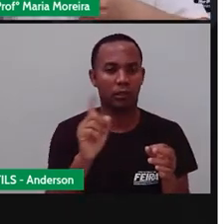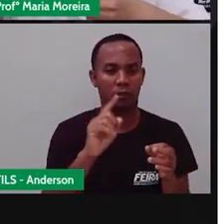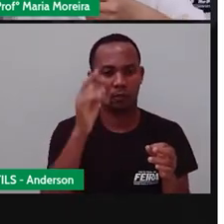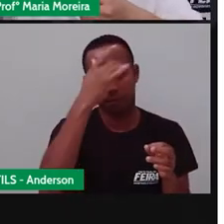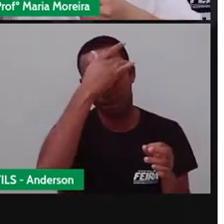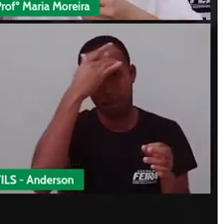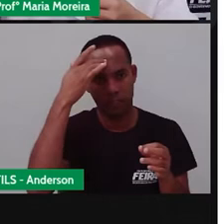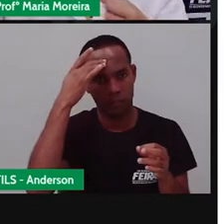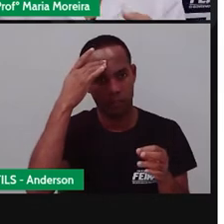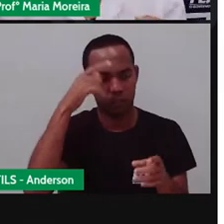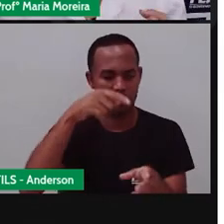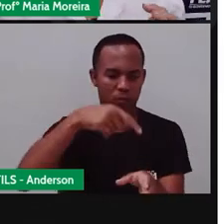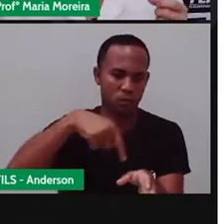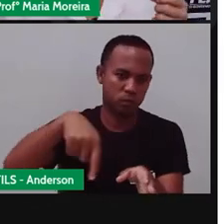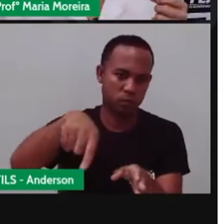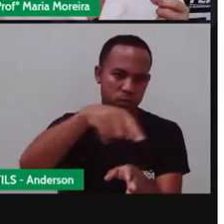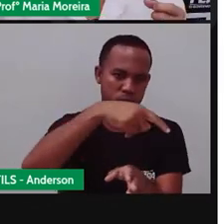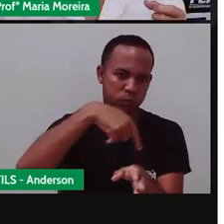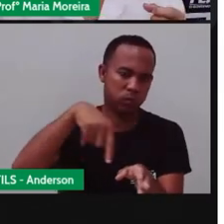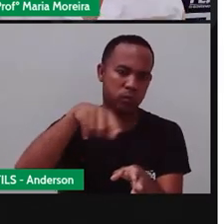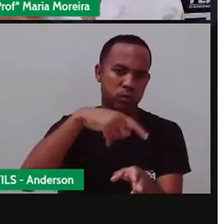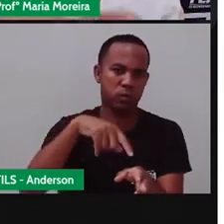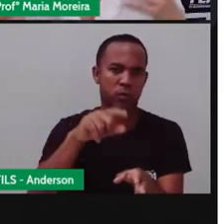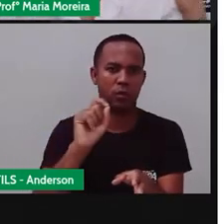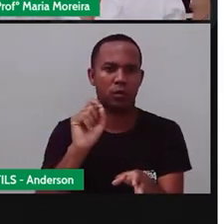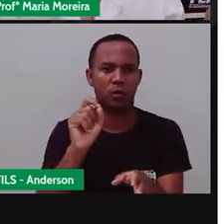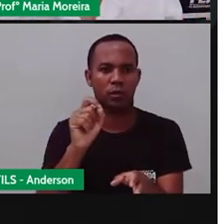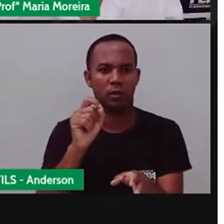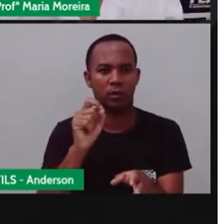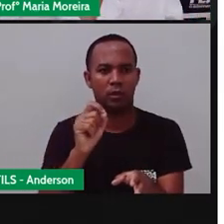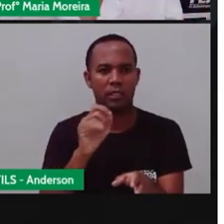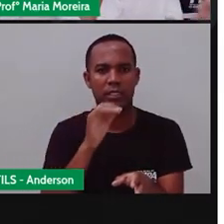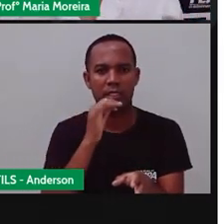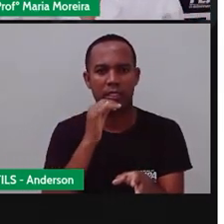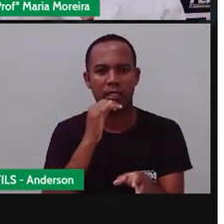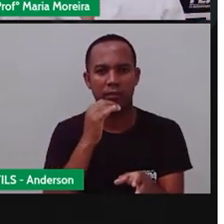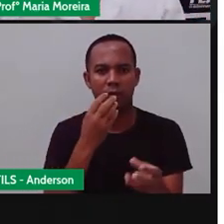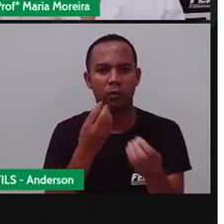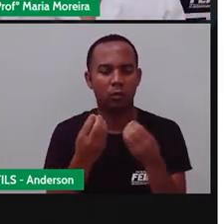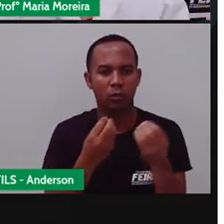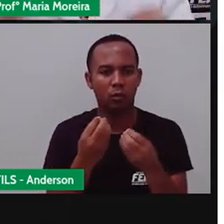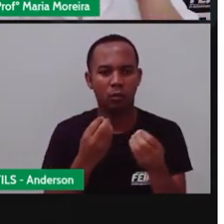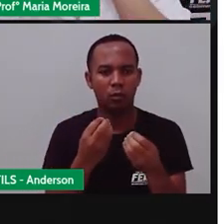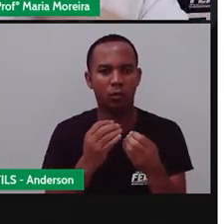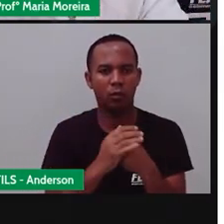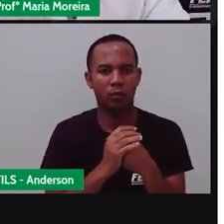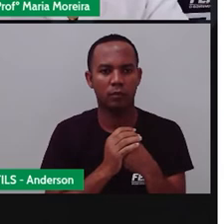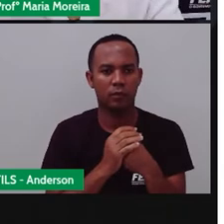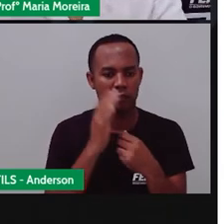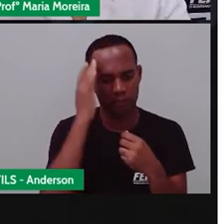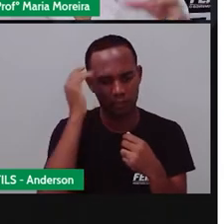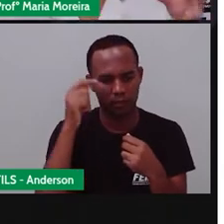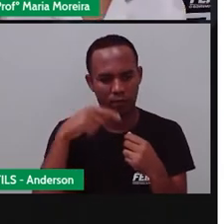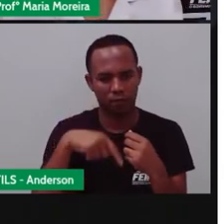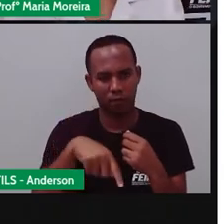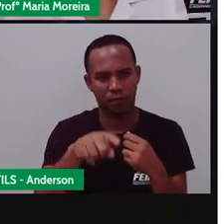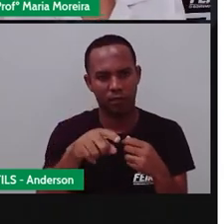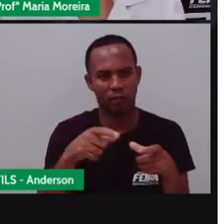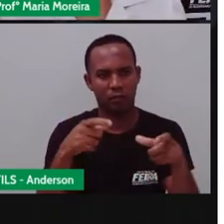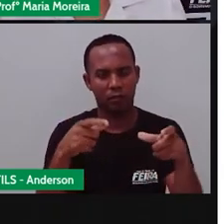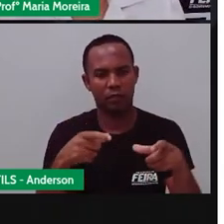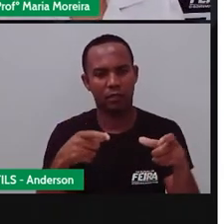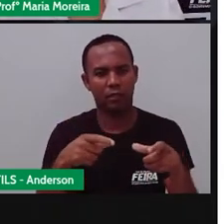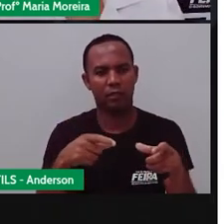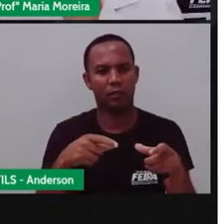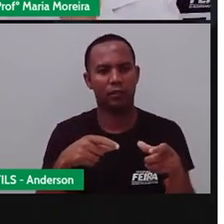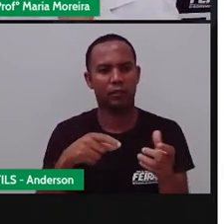que moram, né? Nos bairros residenciais, predominantemente residenciais, fazem o quê? Saem de lá e vão para onde? Para o